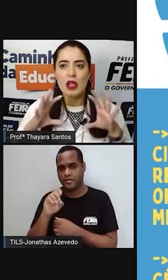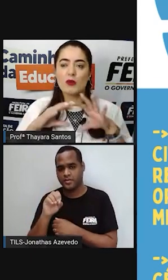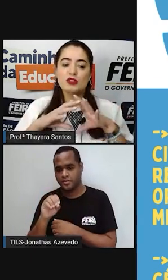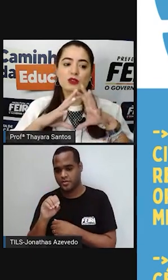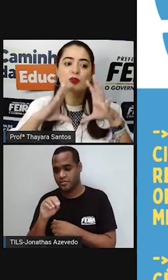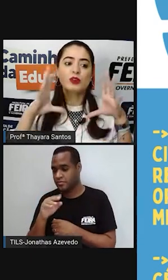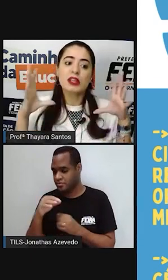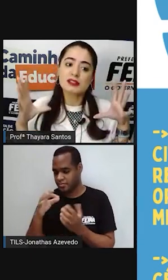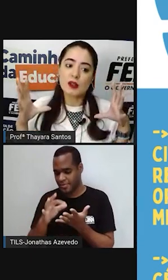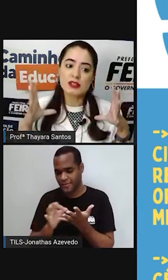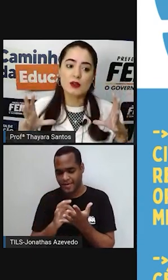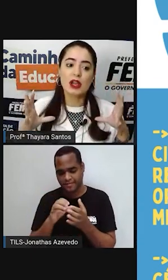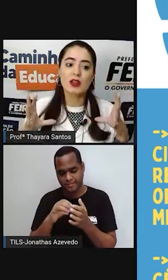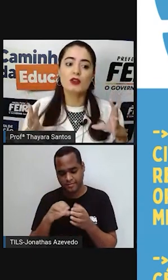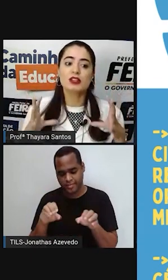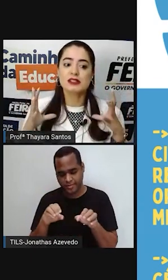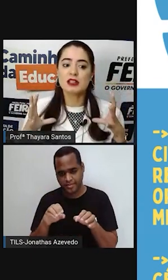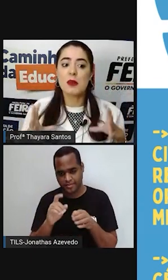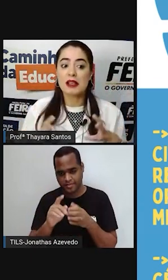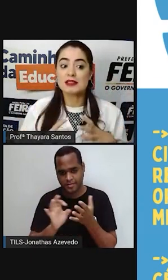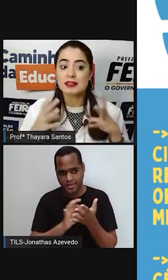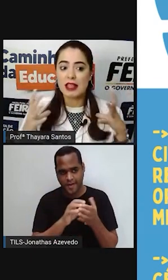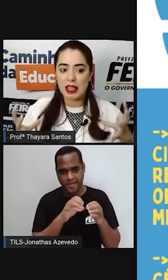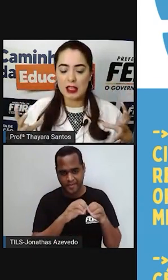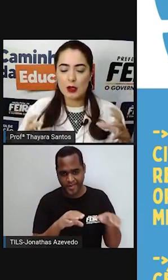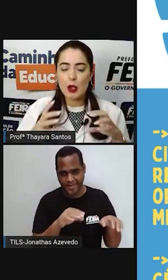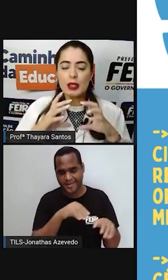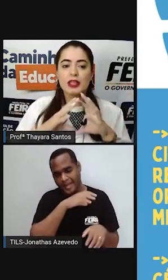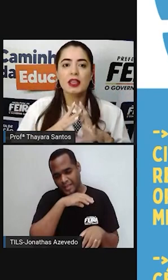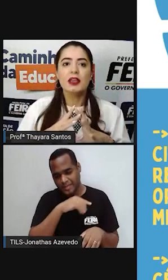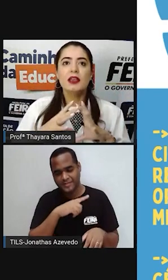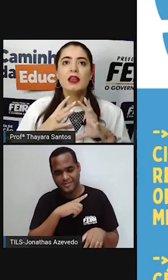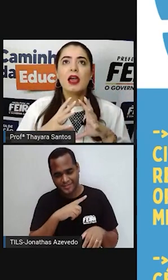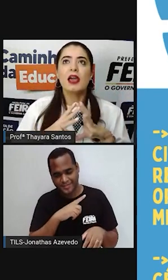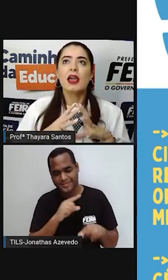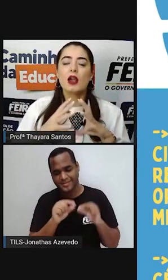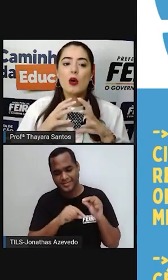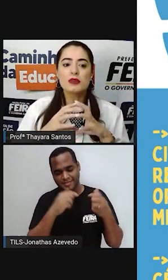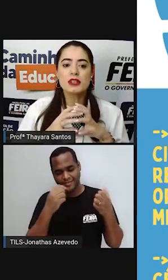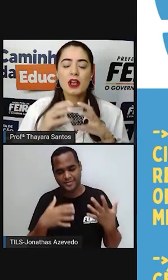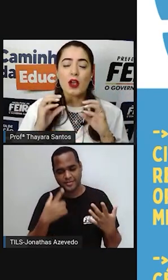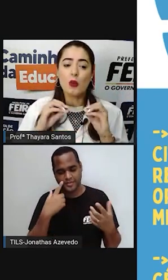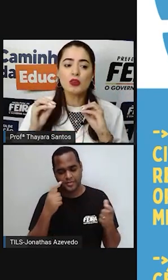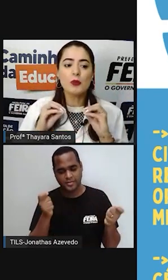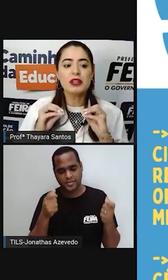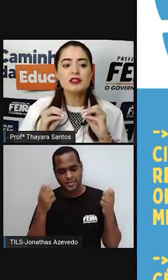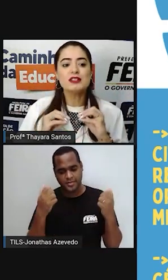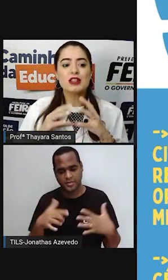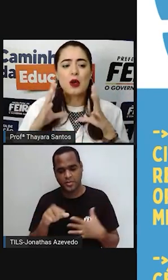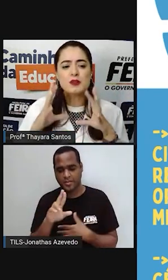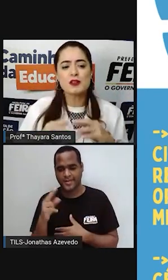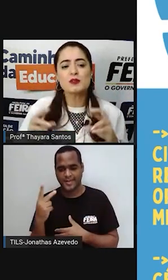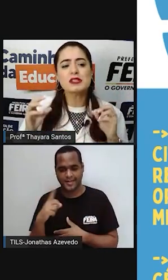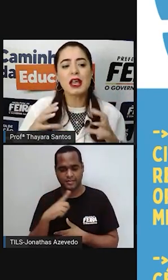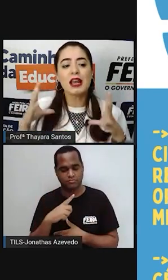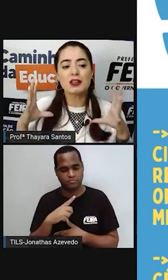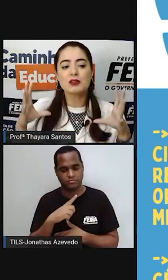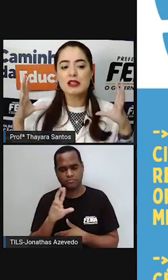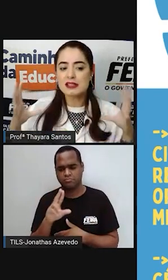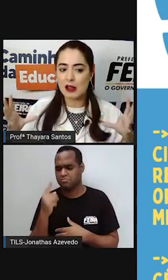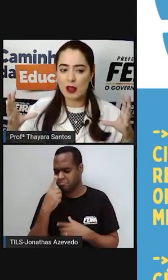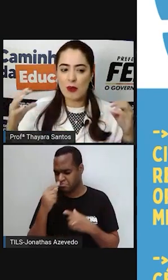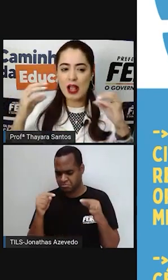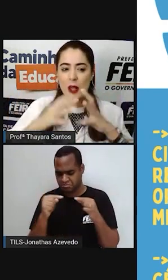Citoesqueleto é uma estrutura que as células eucarióticas animais têm, que é como o nome está dizendo, é como se fosse o